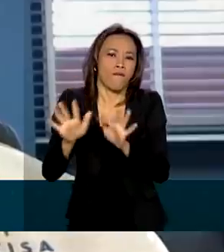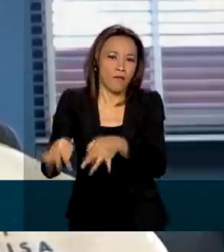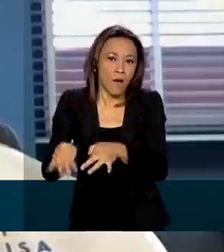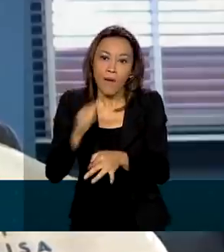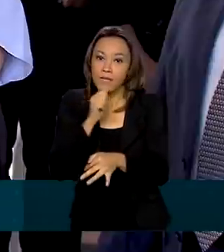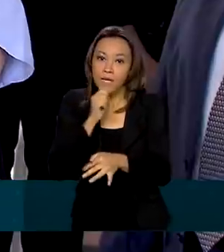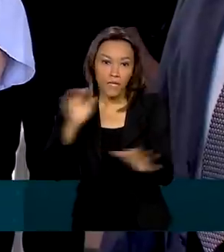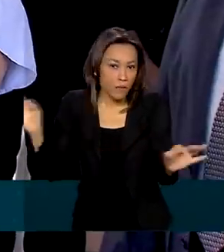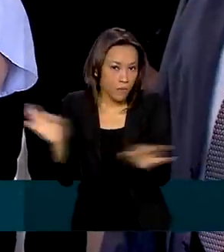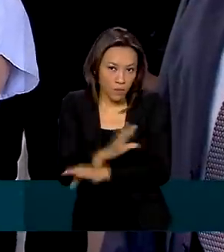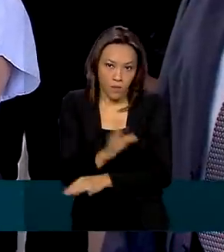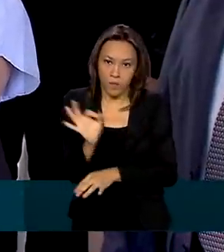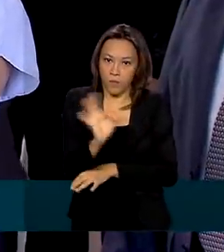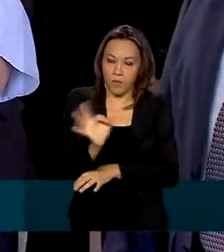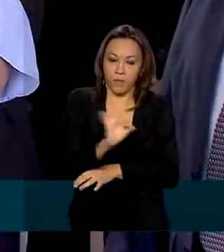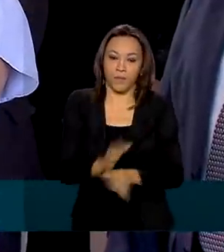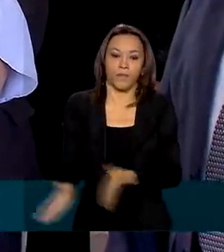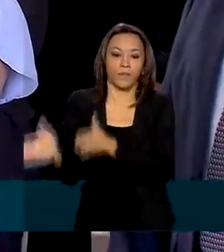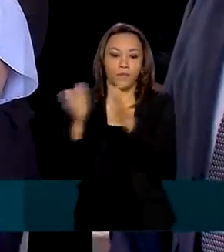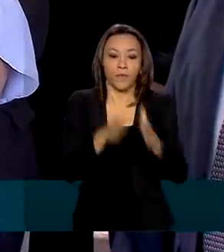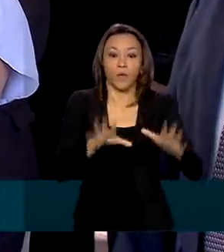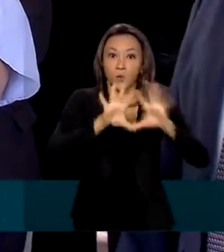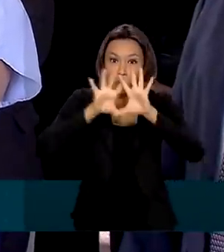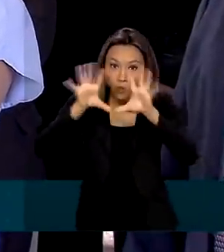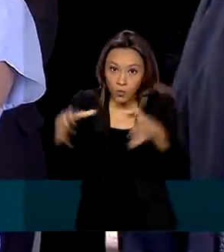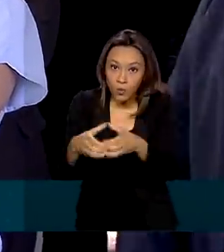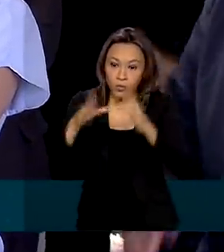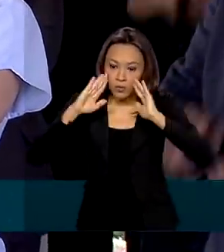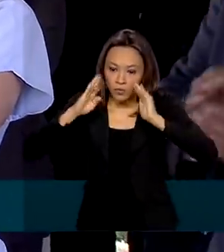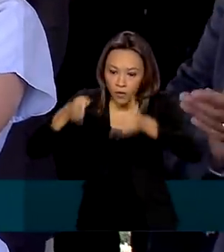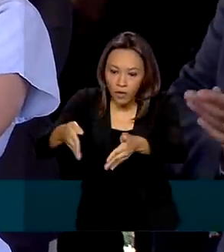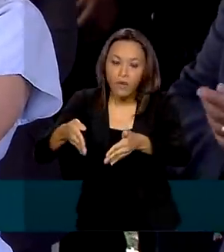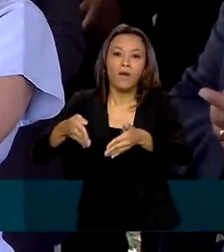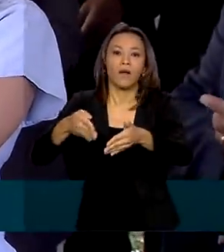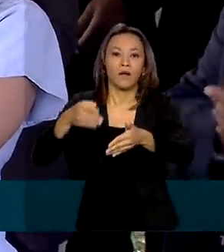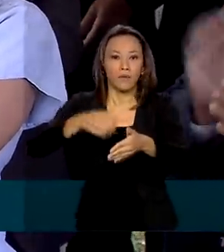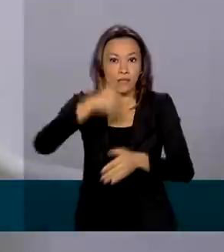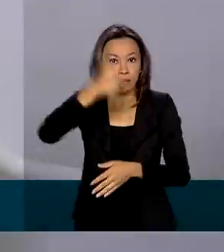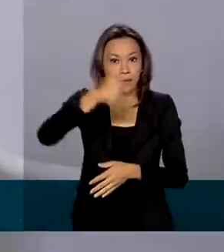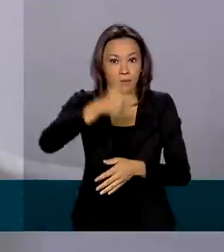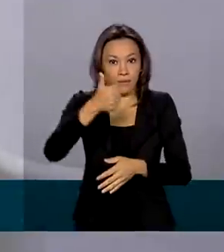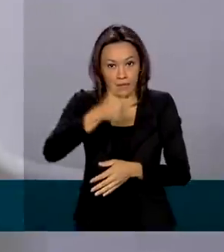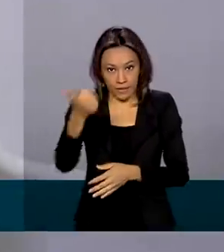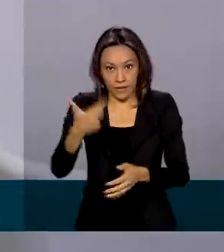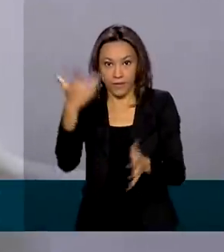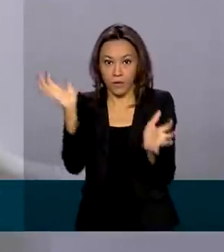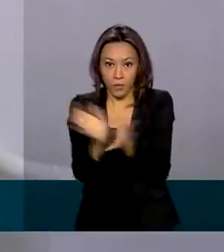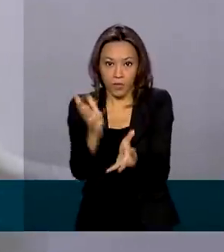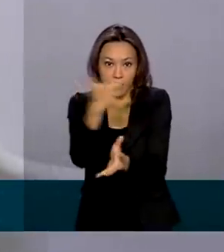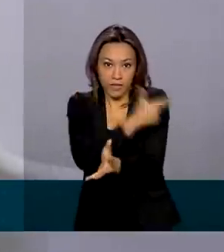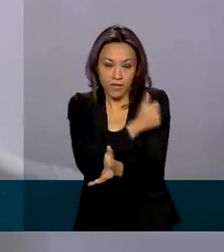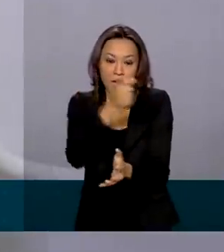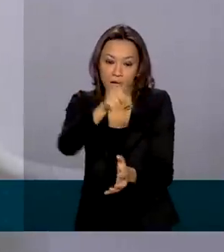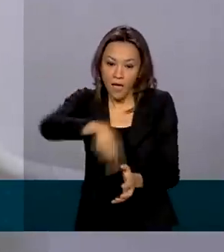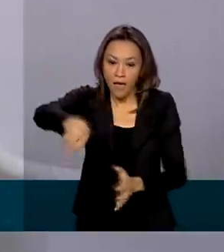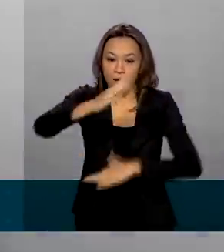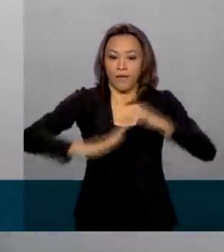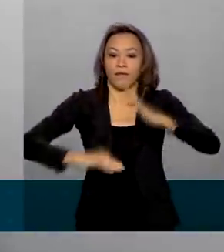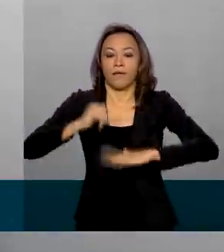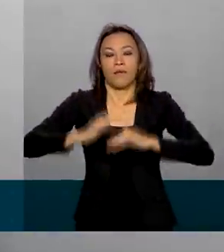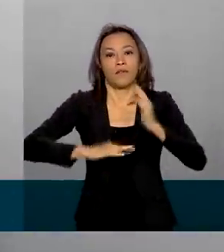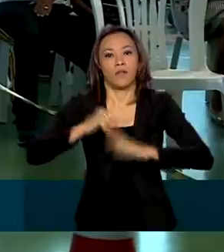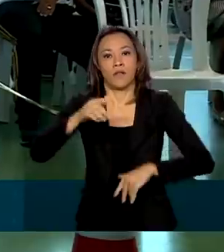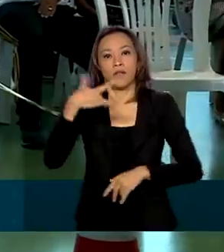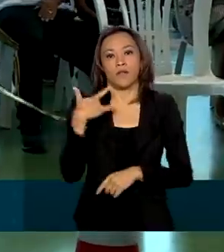concluídos. Os grupos prioritários da vacinação dessa primeira etapa são trabalhadores da saúde,